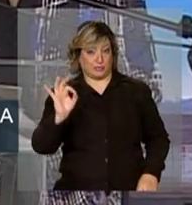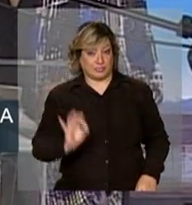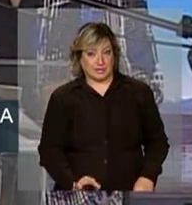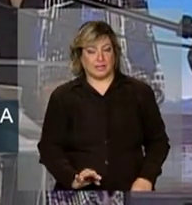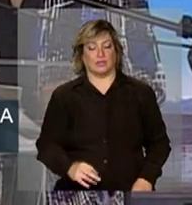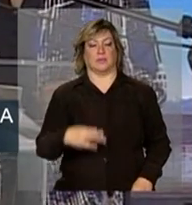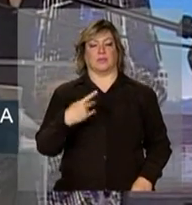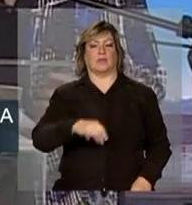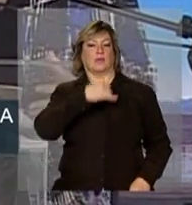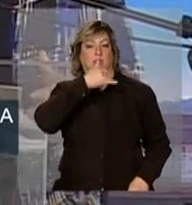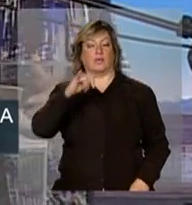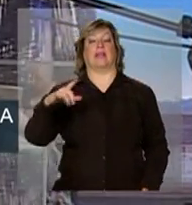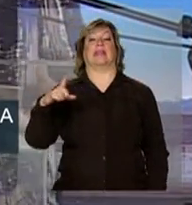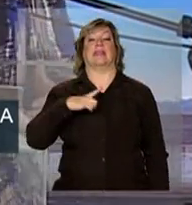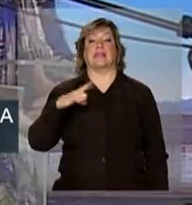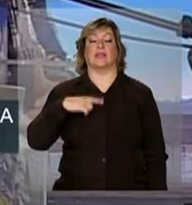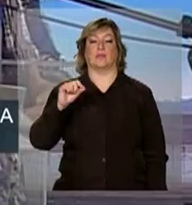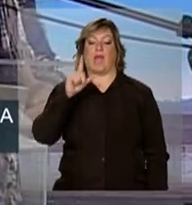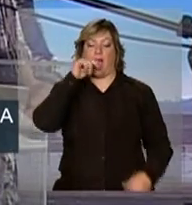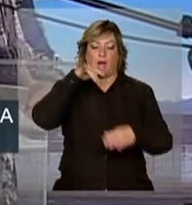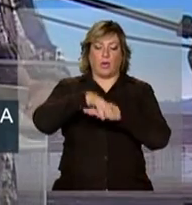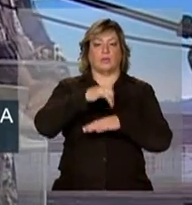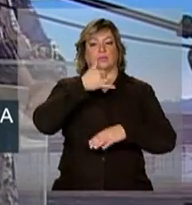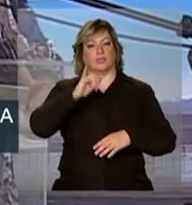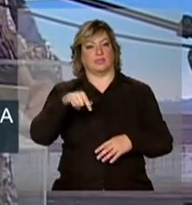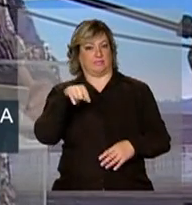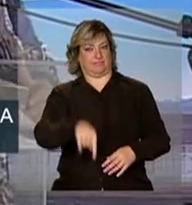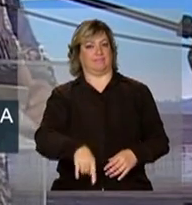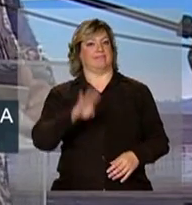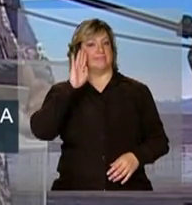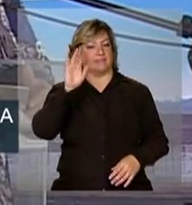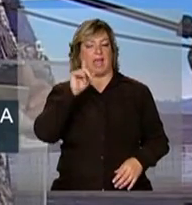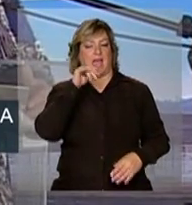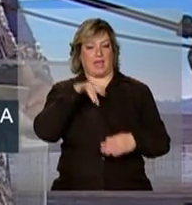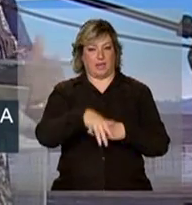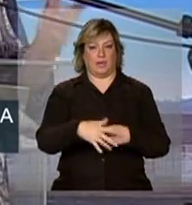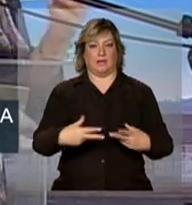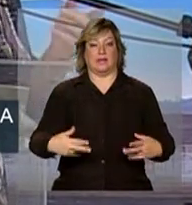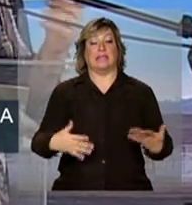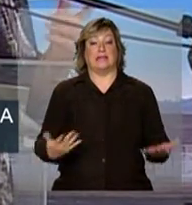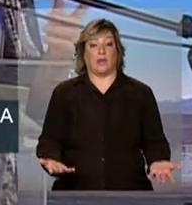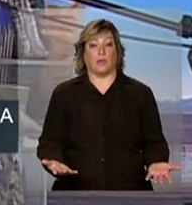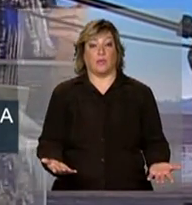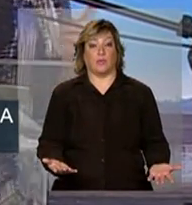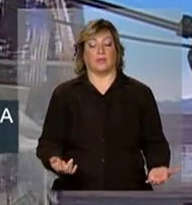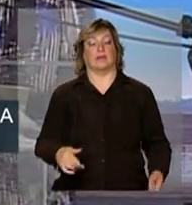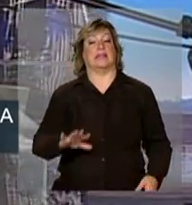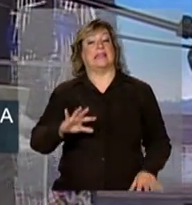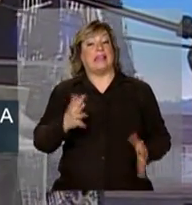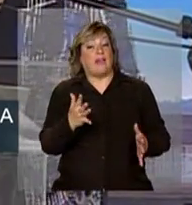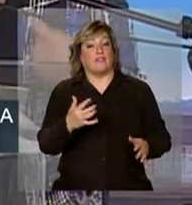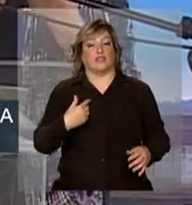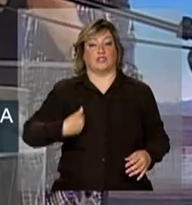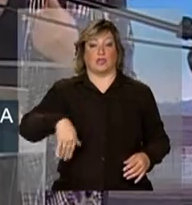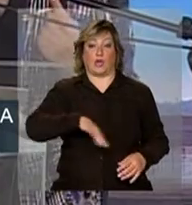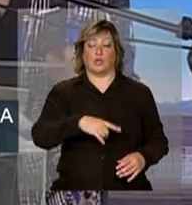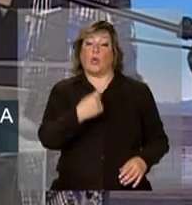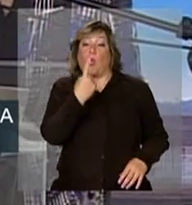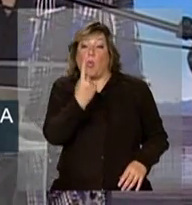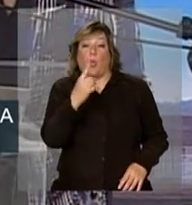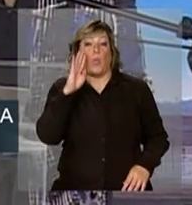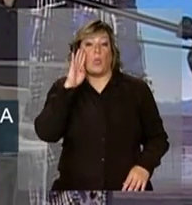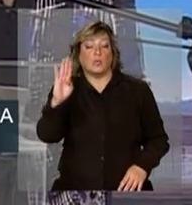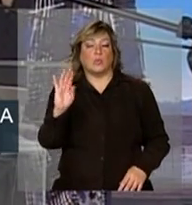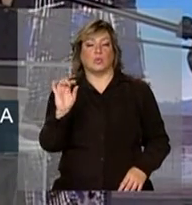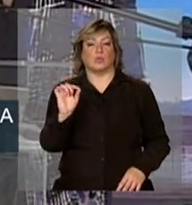elétrica provém de hidroeletricidade. Talvez sejamos um dos, não o único, mas um dos